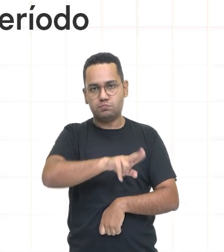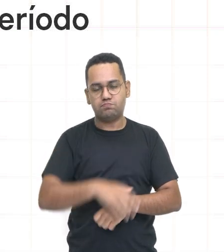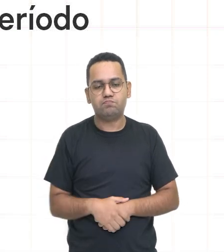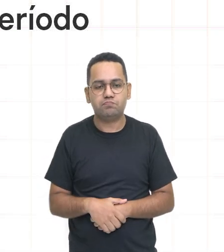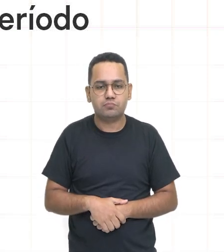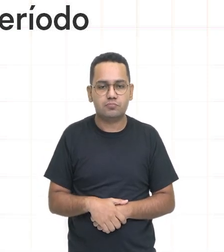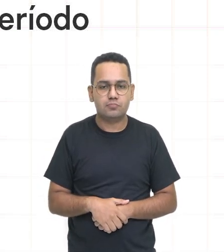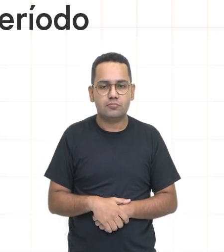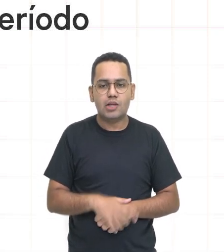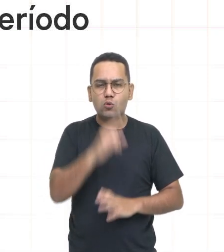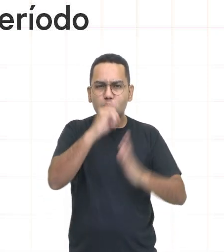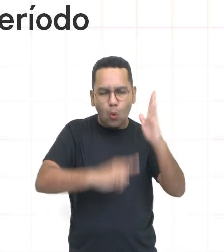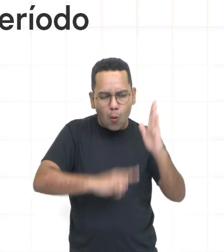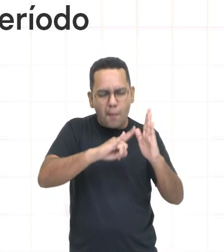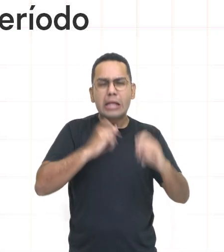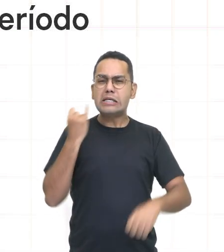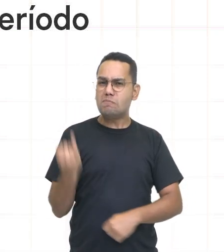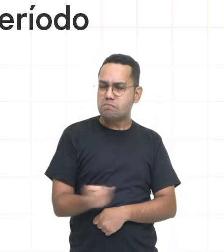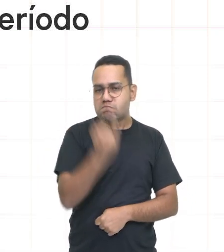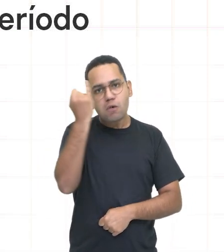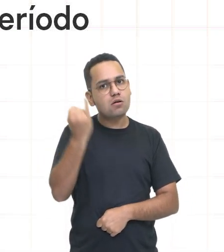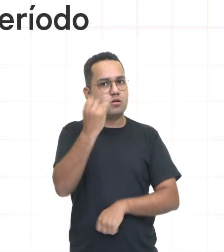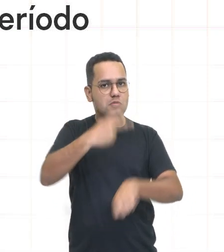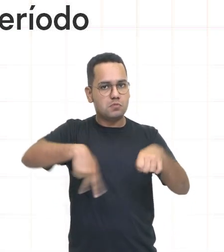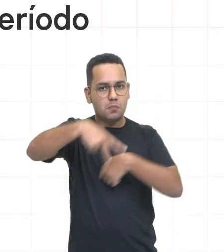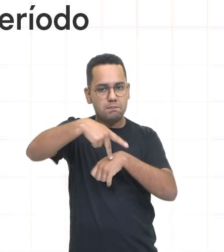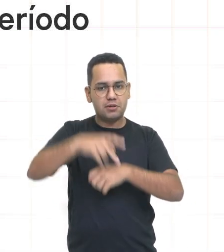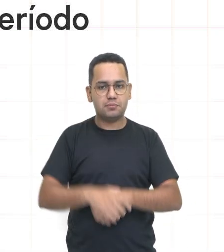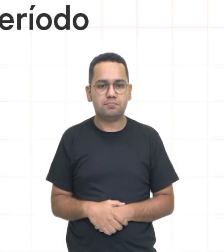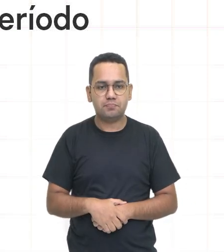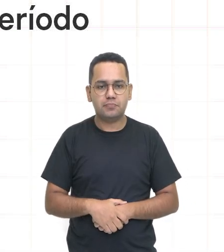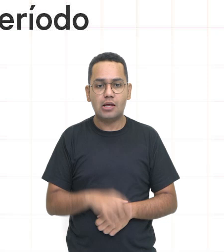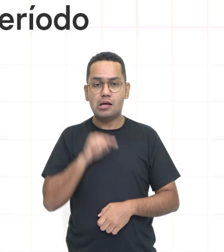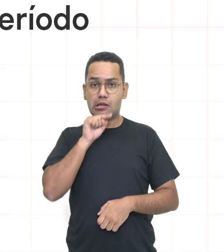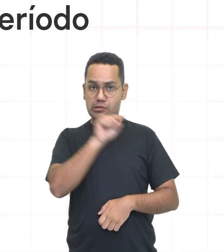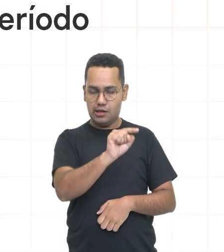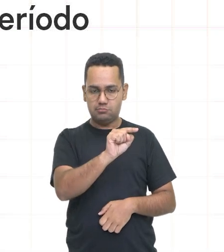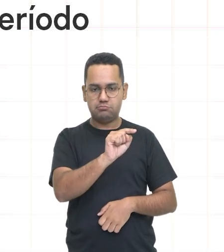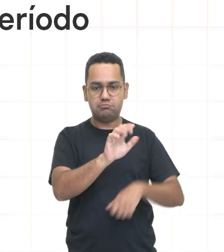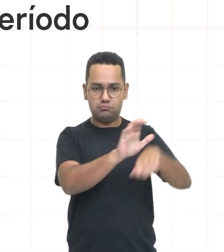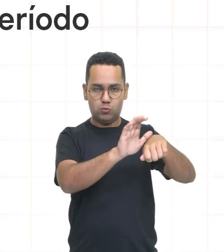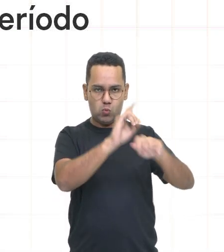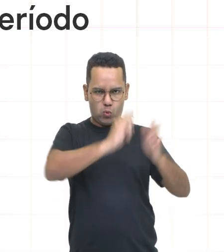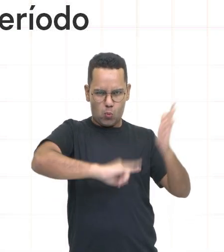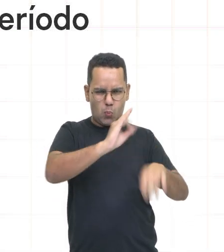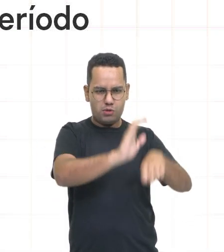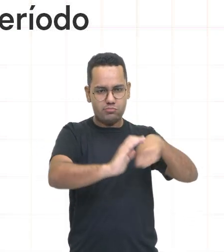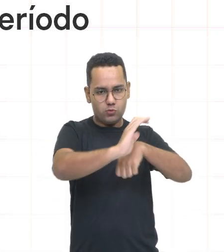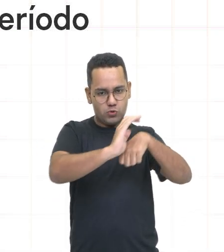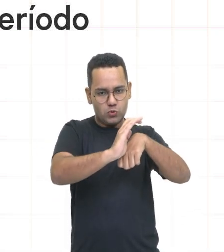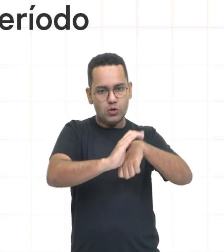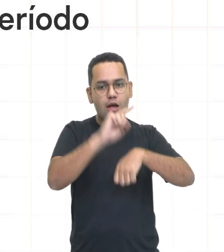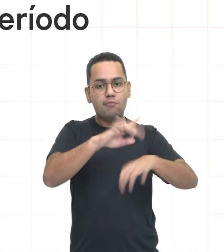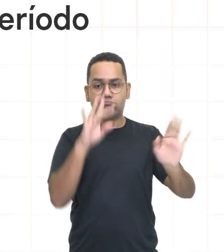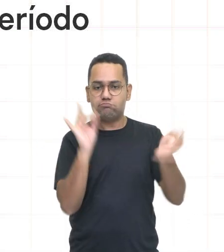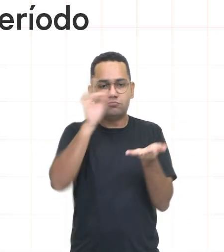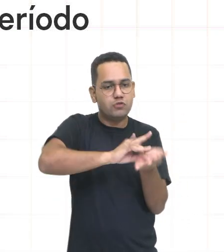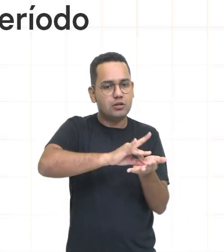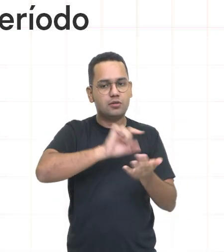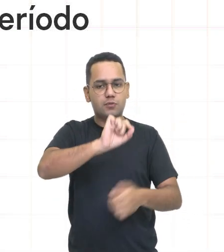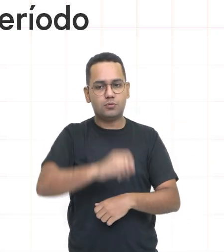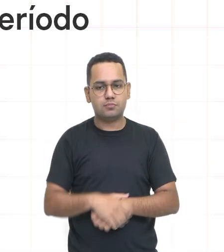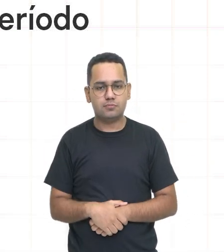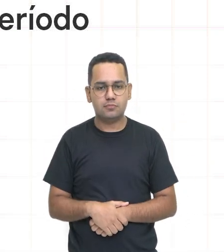Constituição é a nossa carta magna atualmente. A Constituição de 1988 foi a prova definitiva